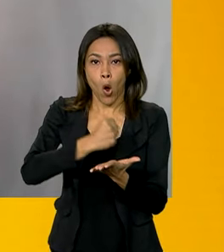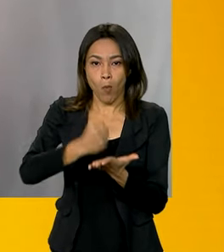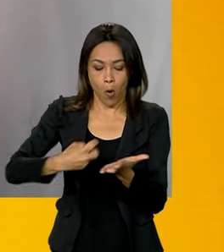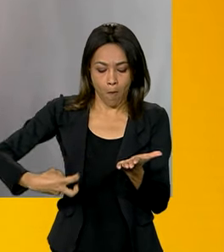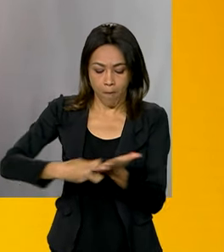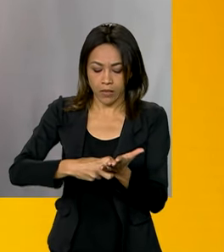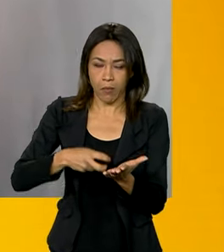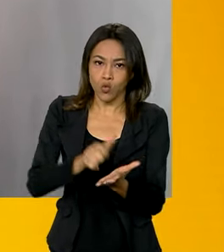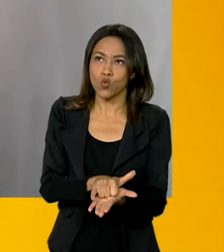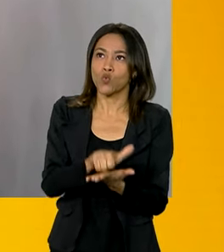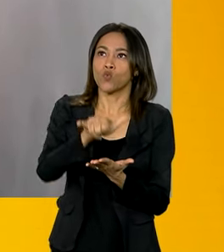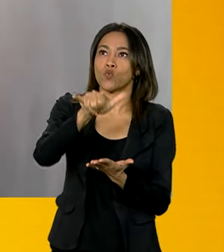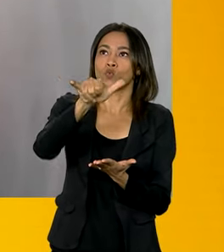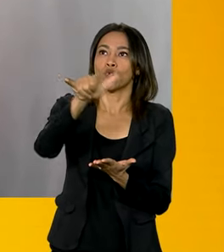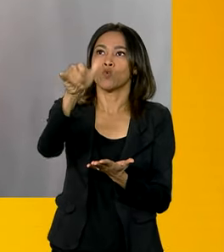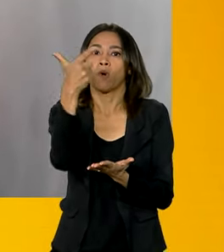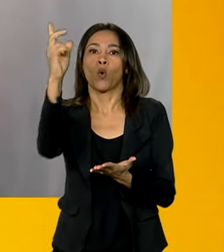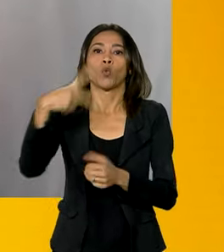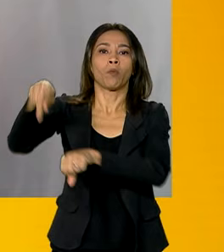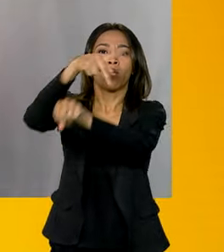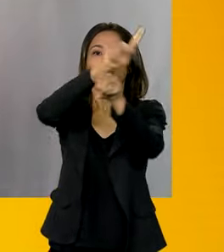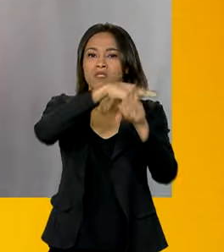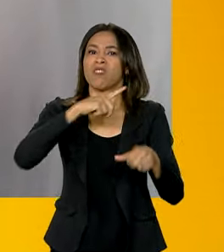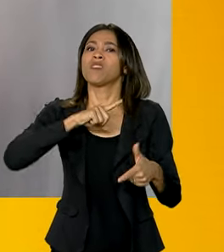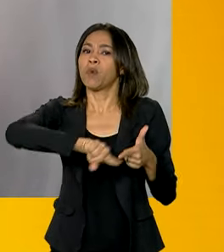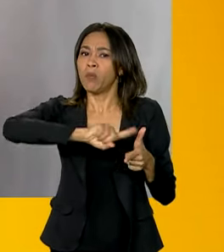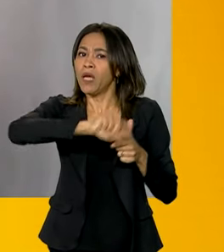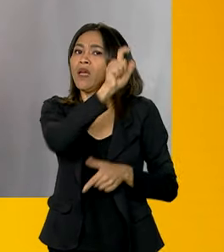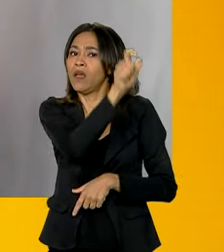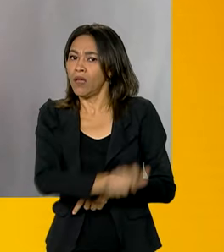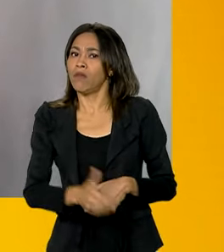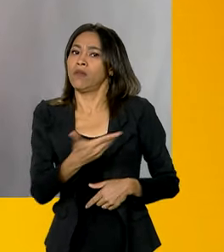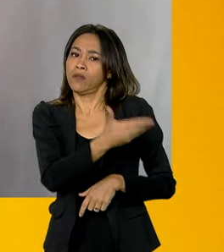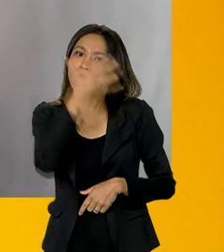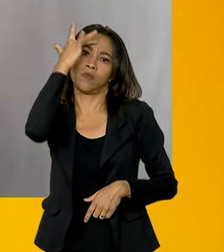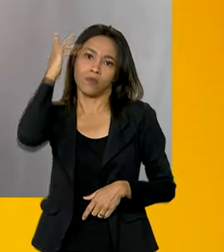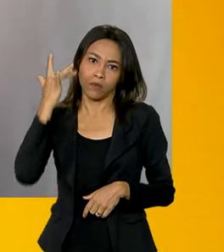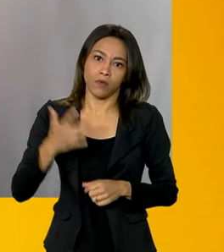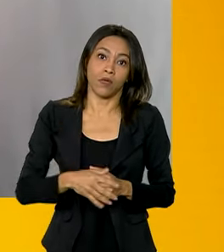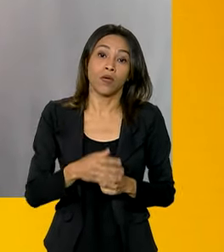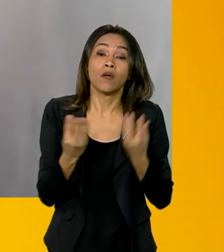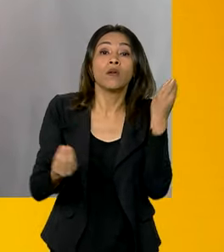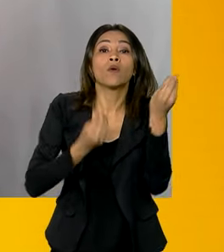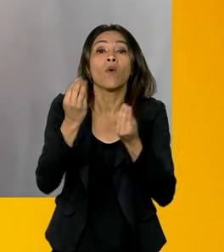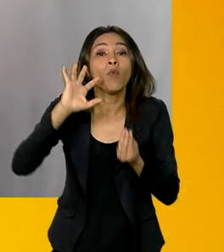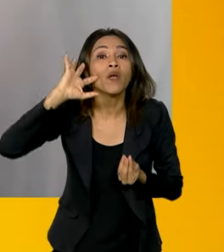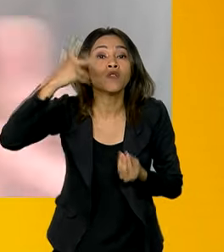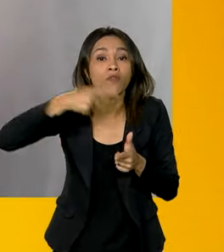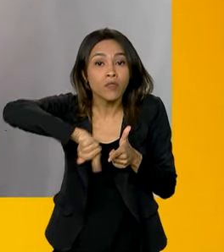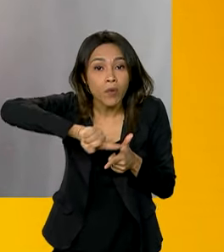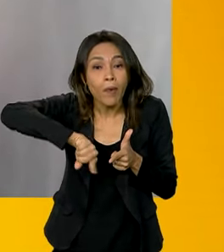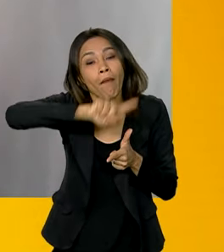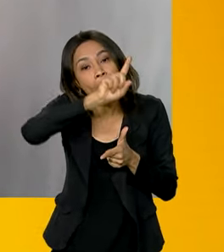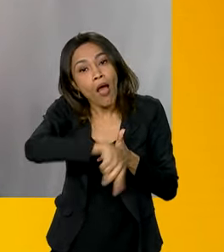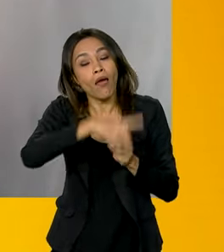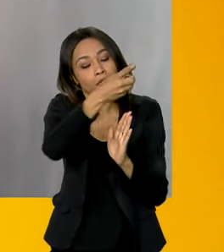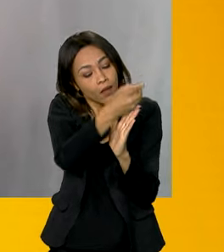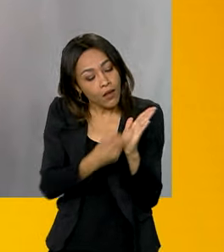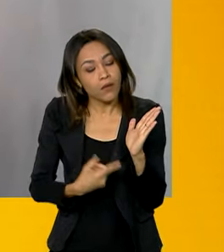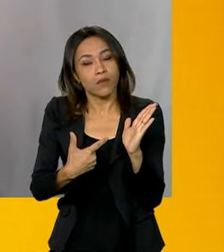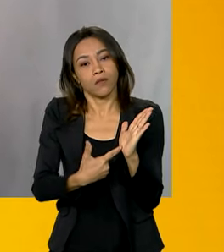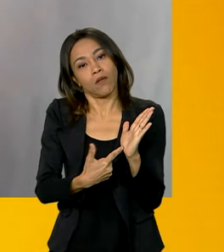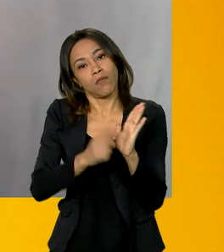público, tudo isso passa a ser um problema para essa pessoa. E a única forma que ela vai ter para regularizar o CPF vai ser apresentar a declaração